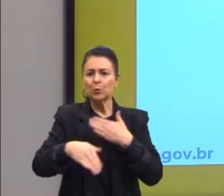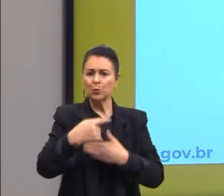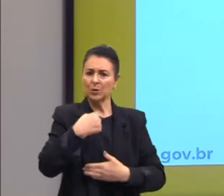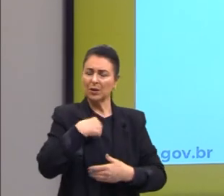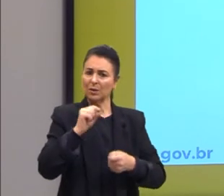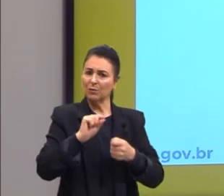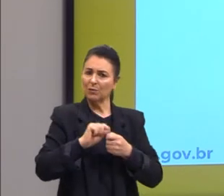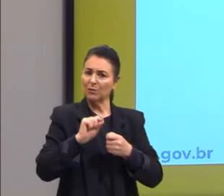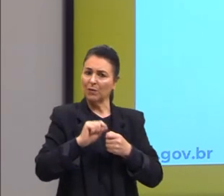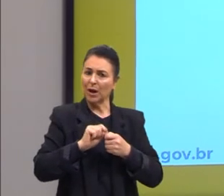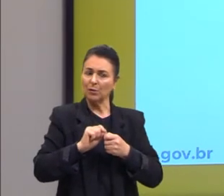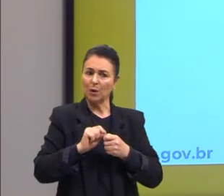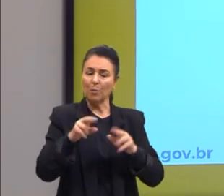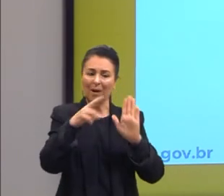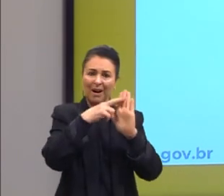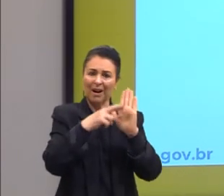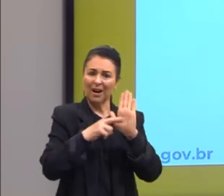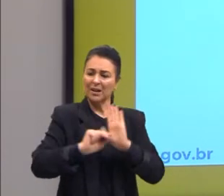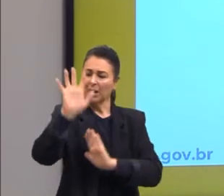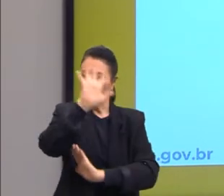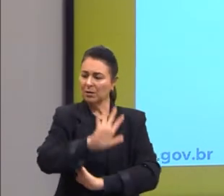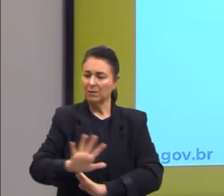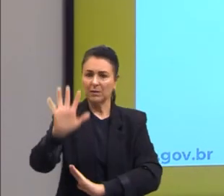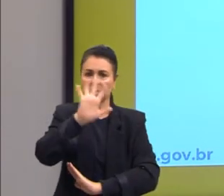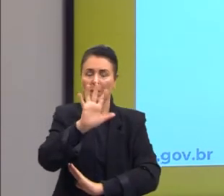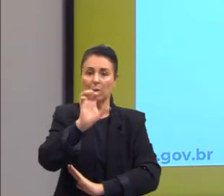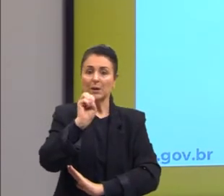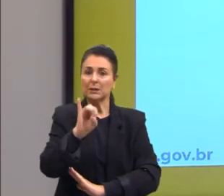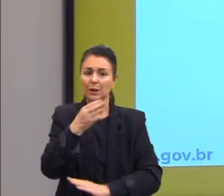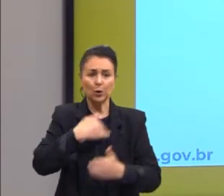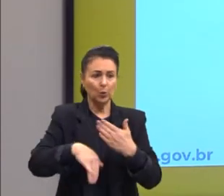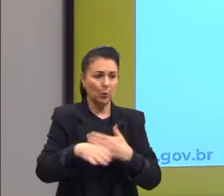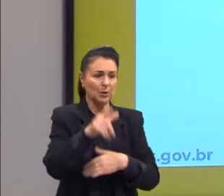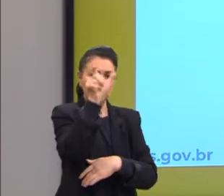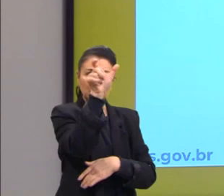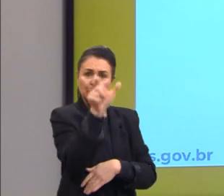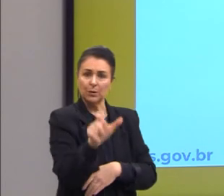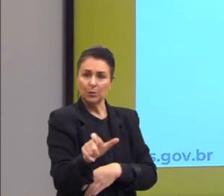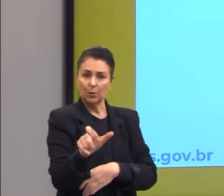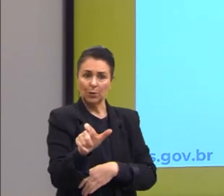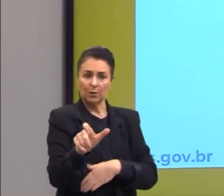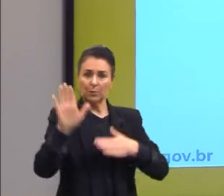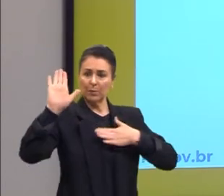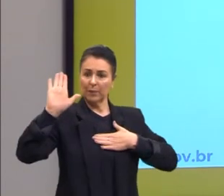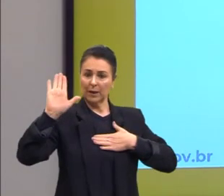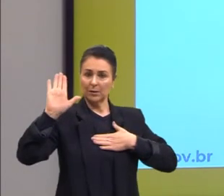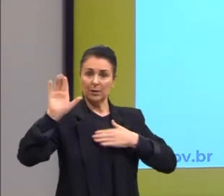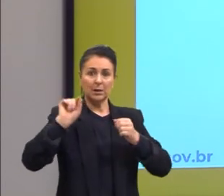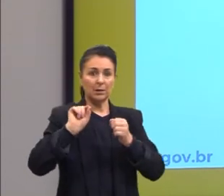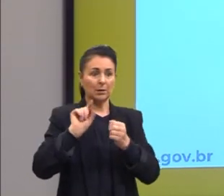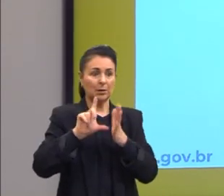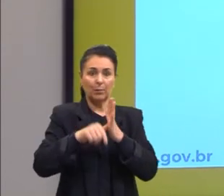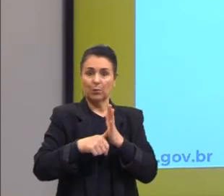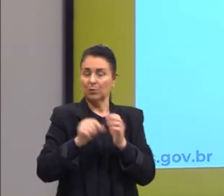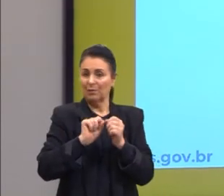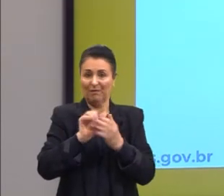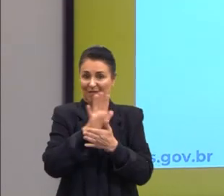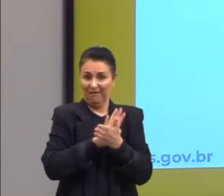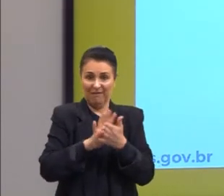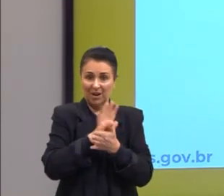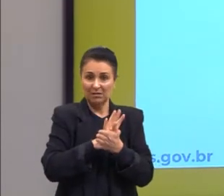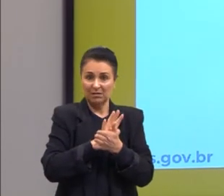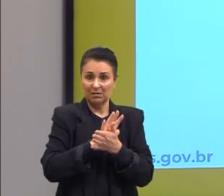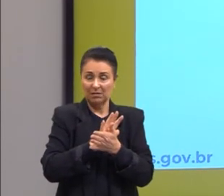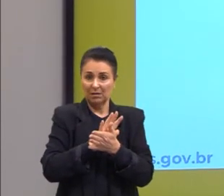como uma norma universal. Se todo mundo negar as suas promessas, para o Kant isso é inviável. Você